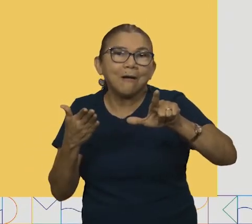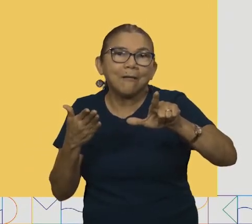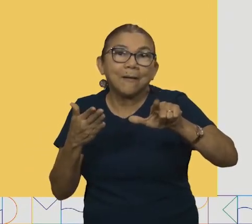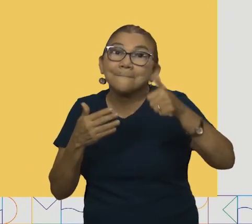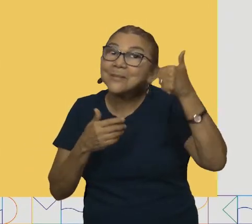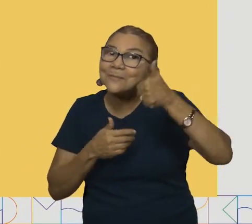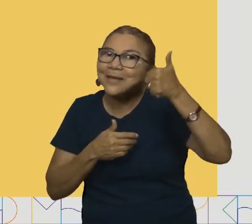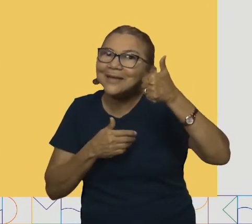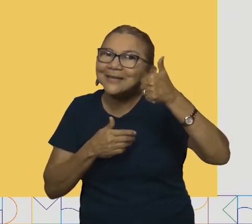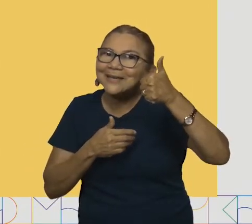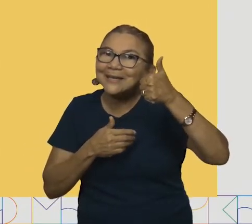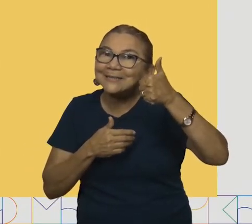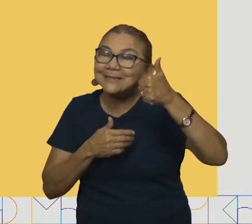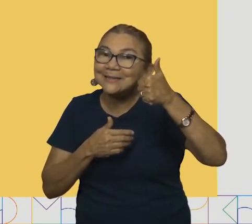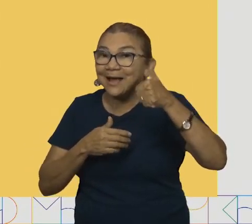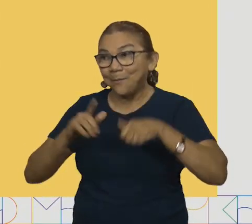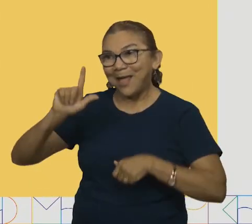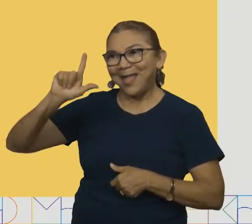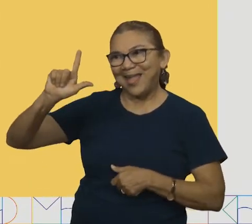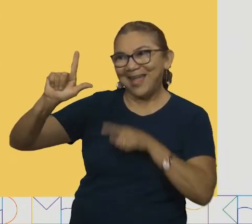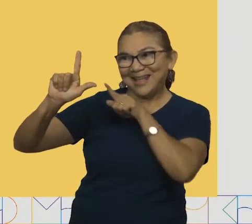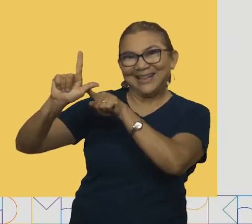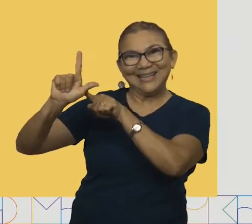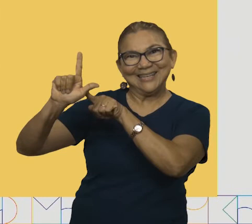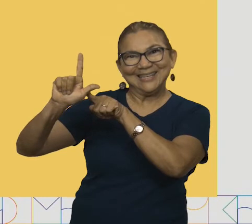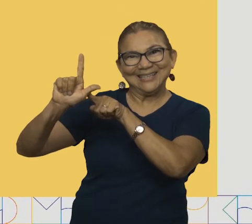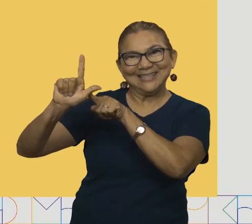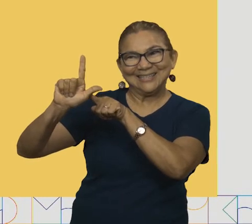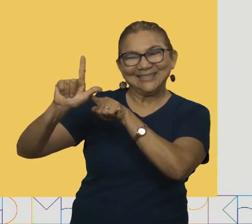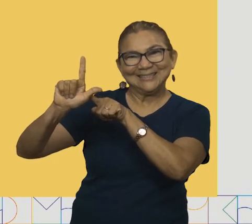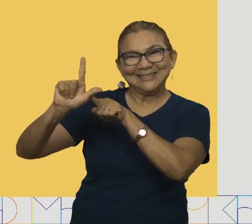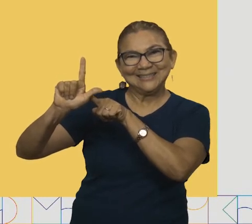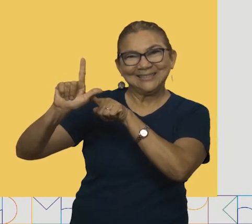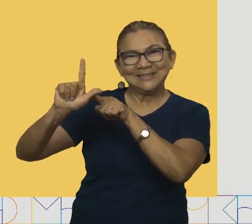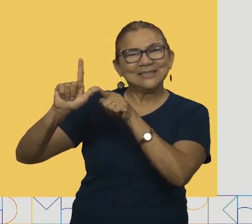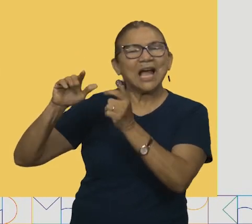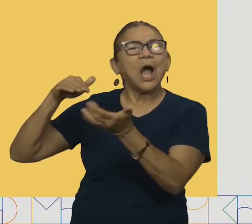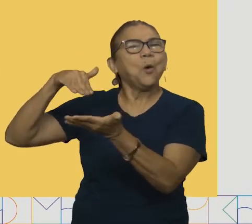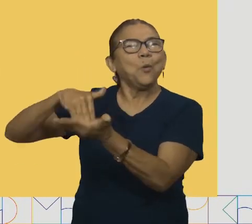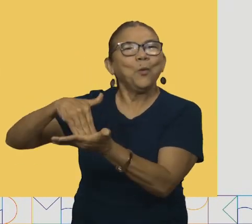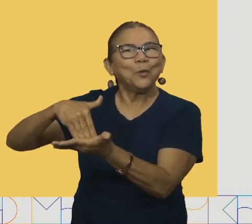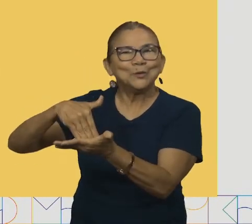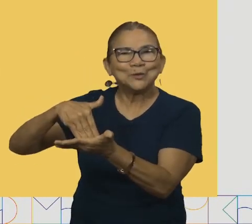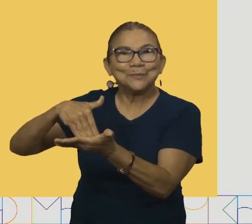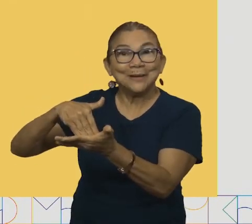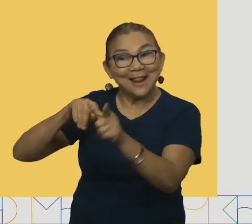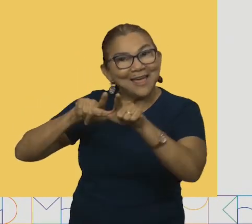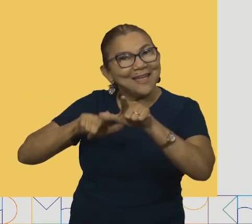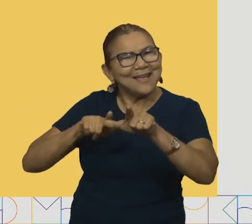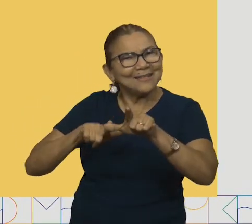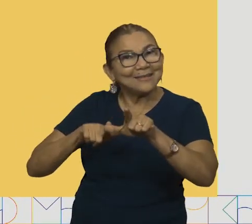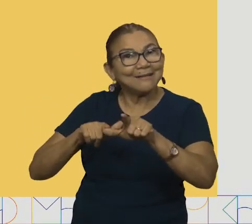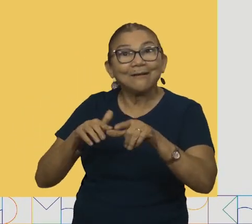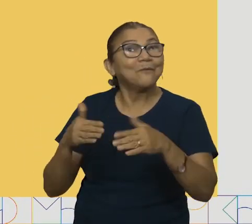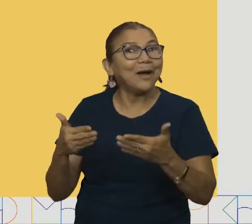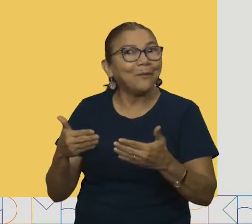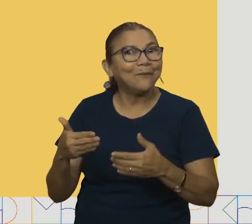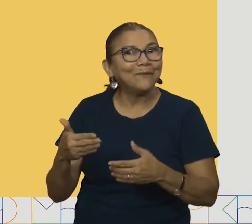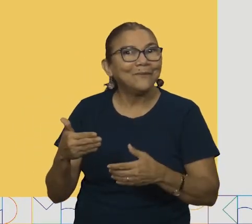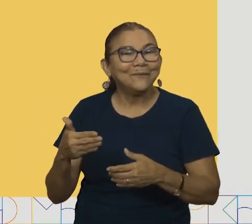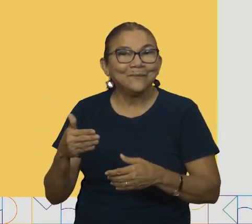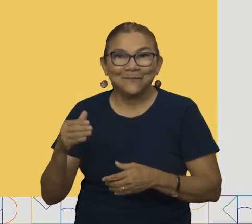É a letrinha L. Arrasaram, hein? E a letra final da palavra limão? Muito bem.